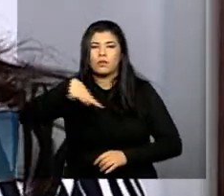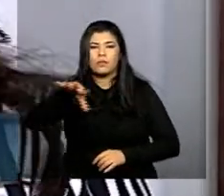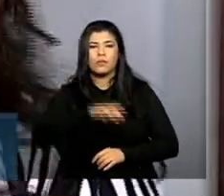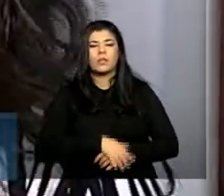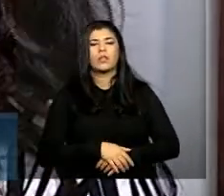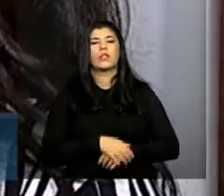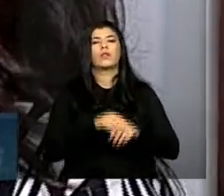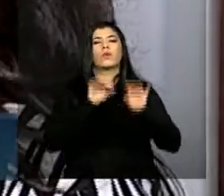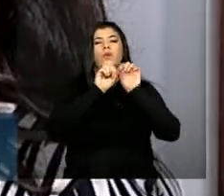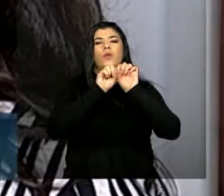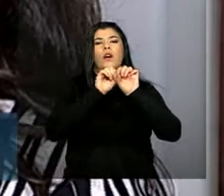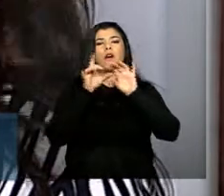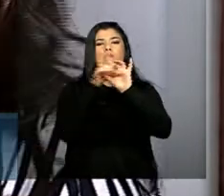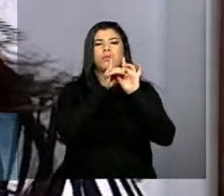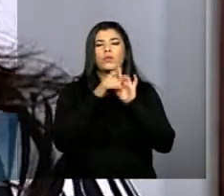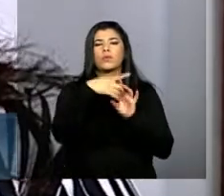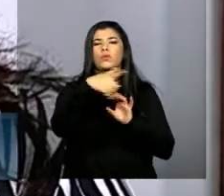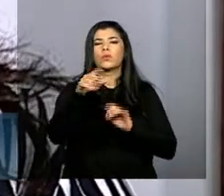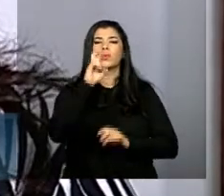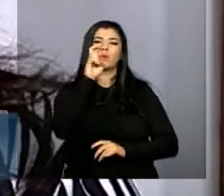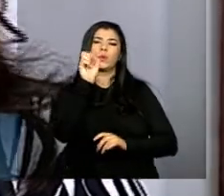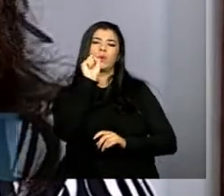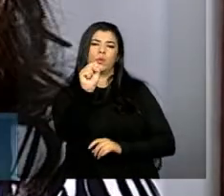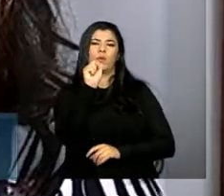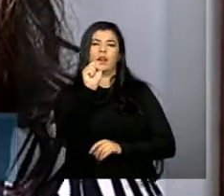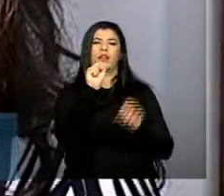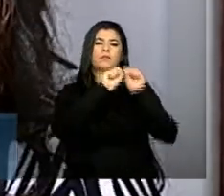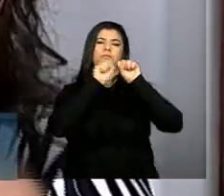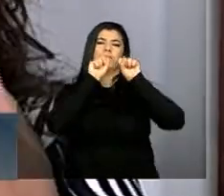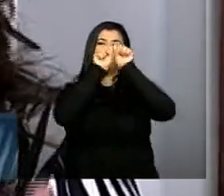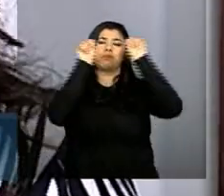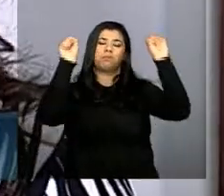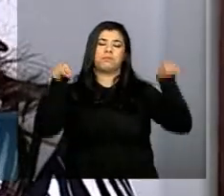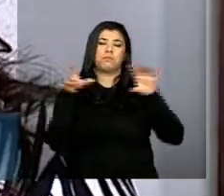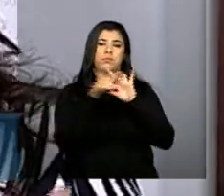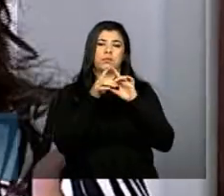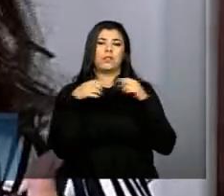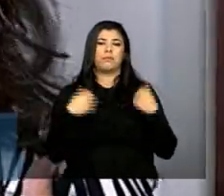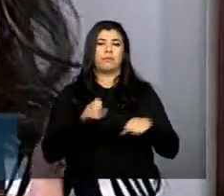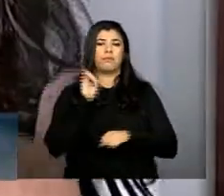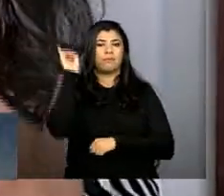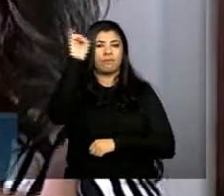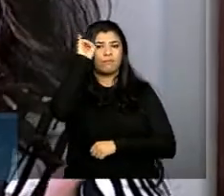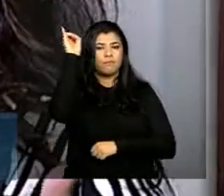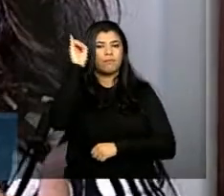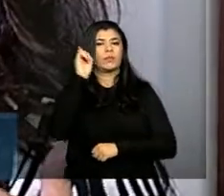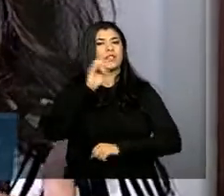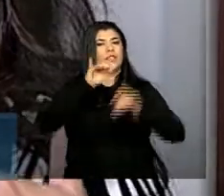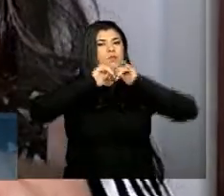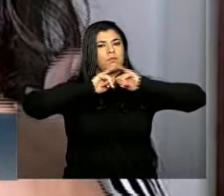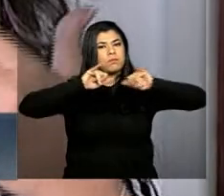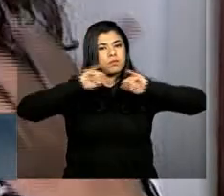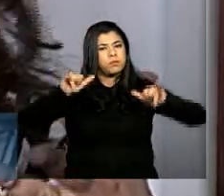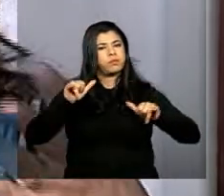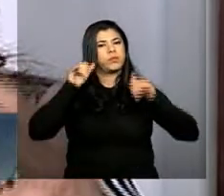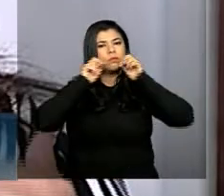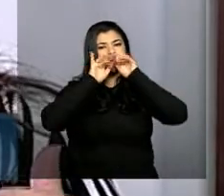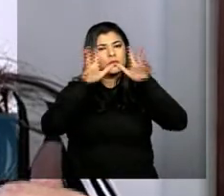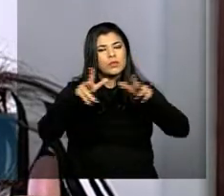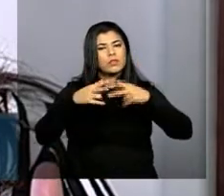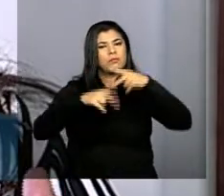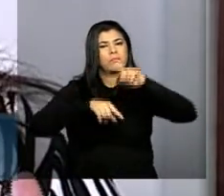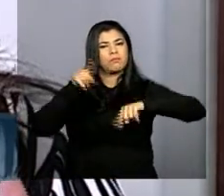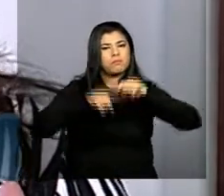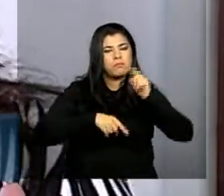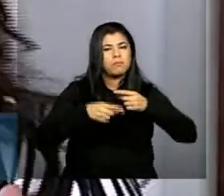S rural que pode ajudar bastante nós temos que fazer a informação chegar e levar a possibilidade e levar condições